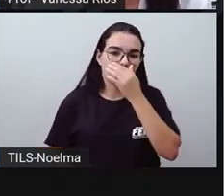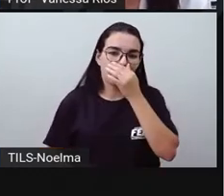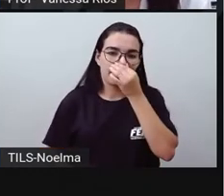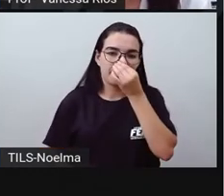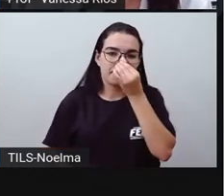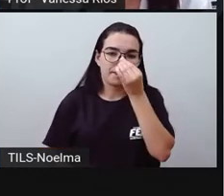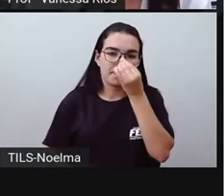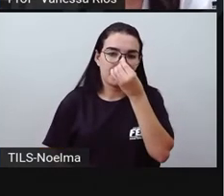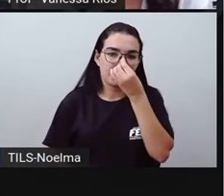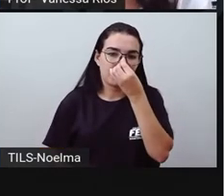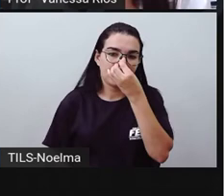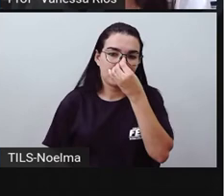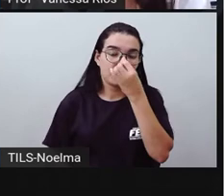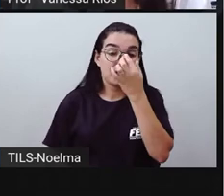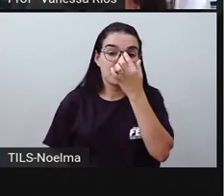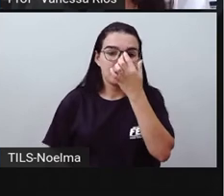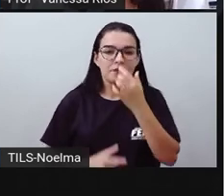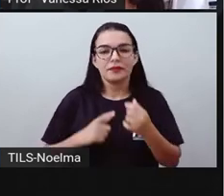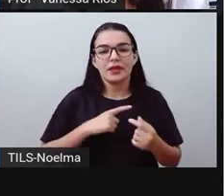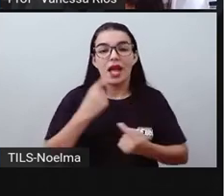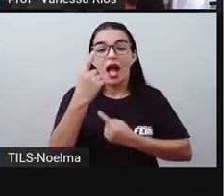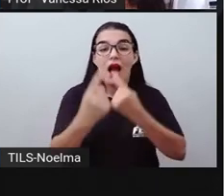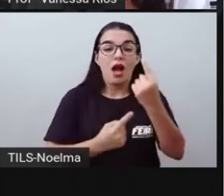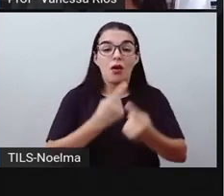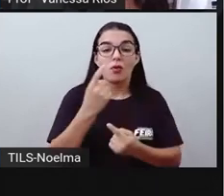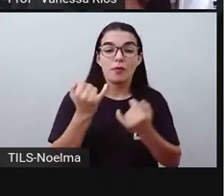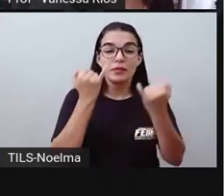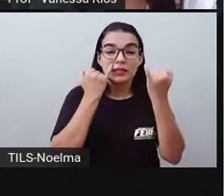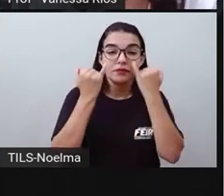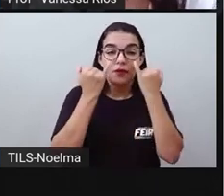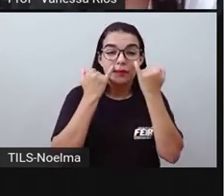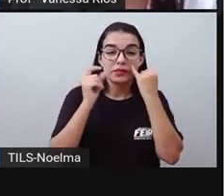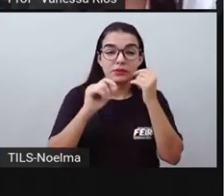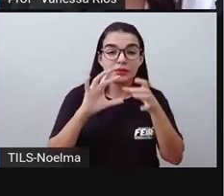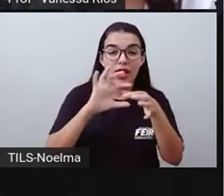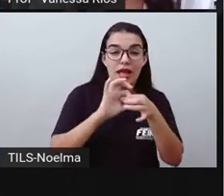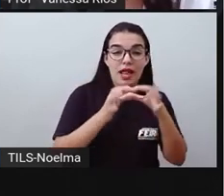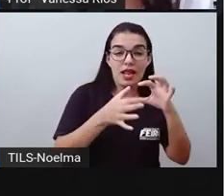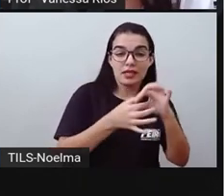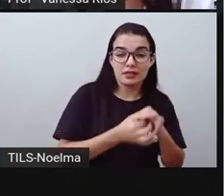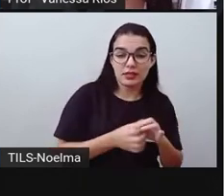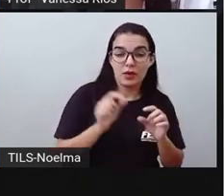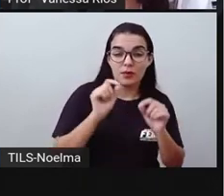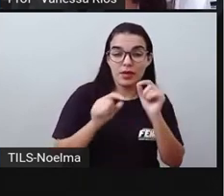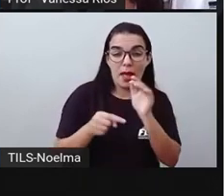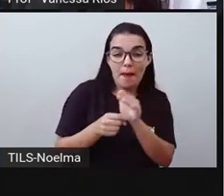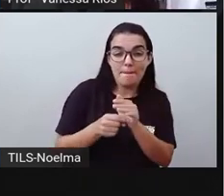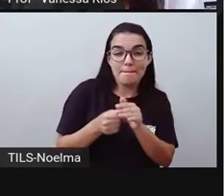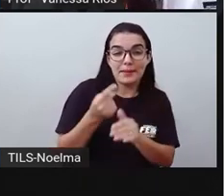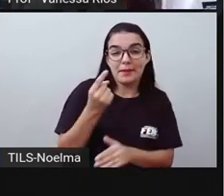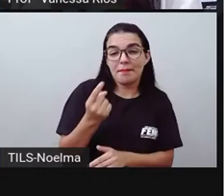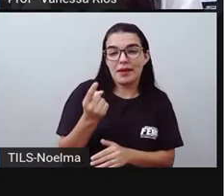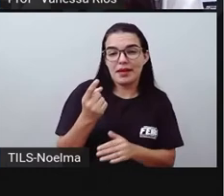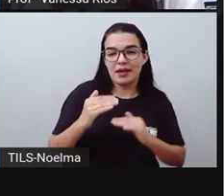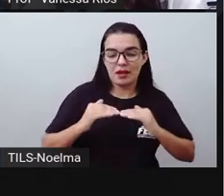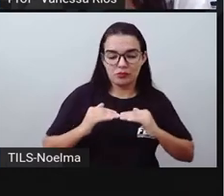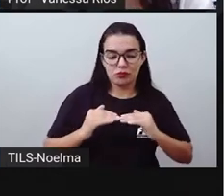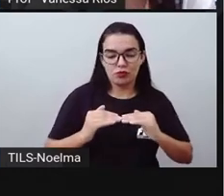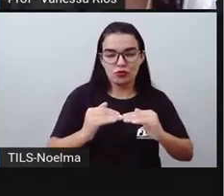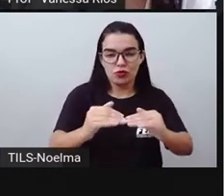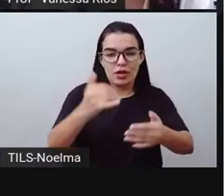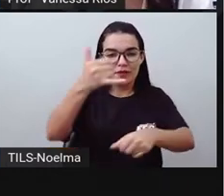E aí, a Pró colocou algumas informações relacionadas a esta primeira estrada de ferro do Brasil,